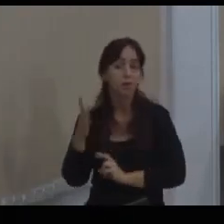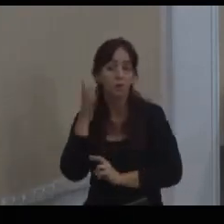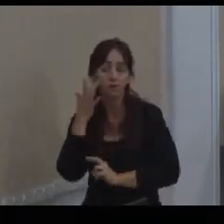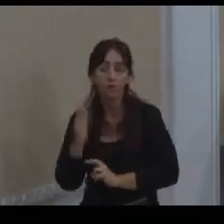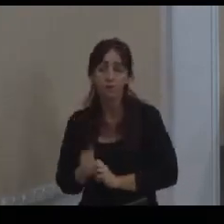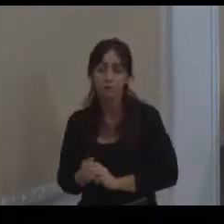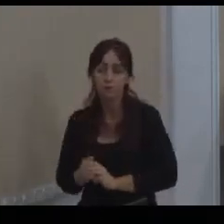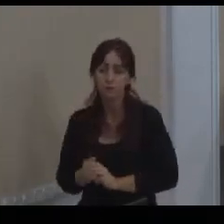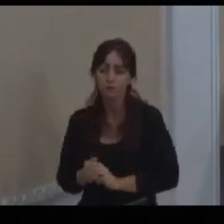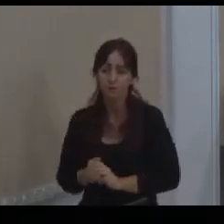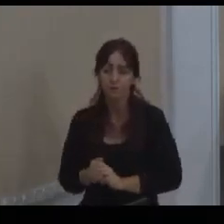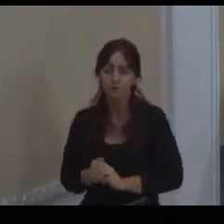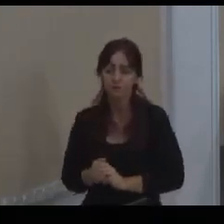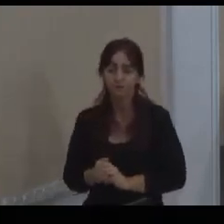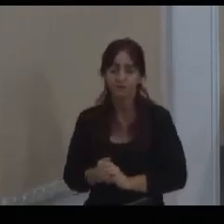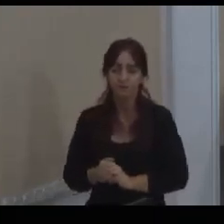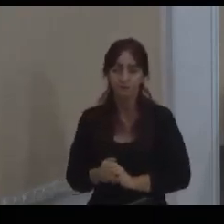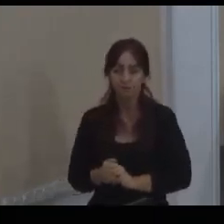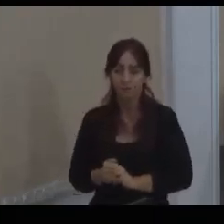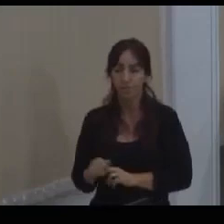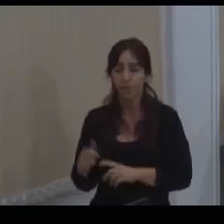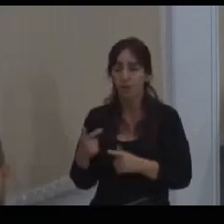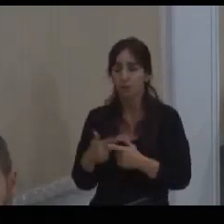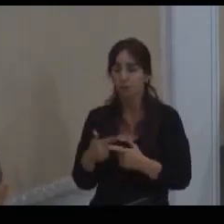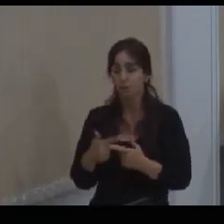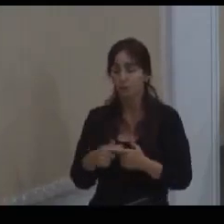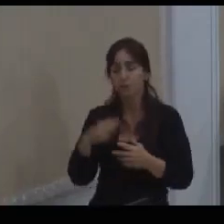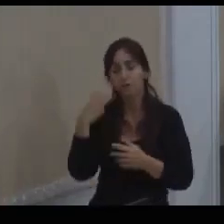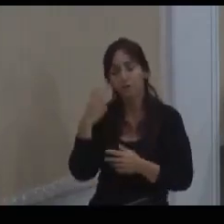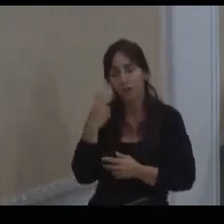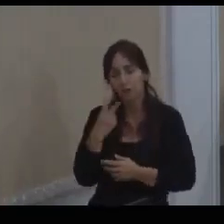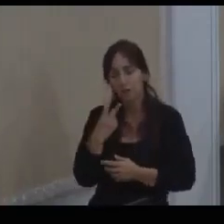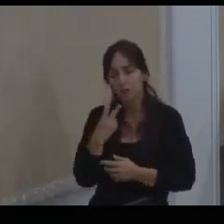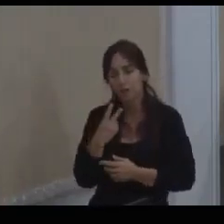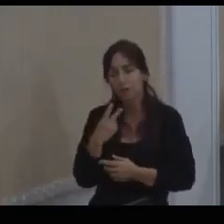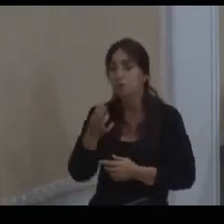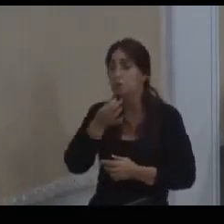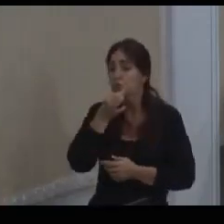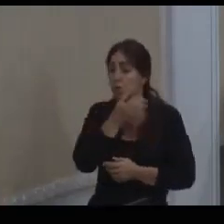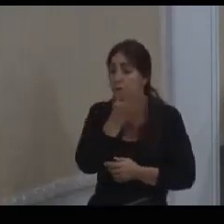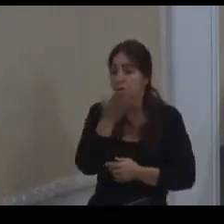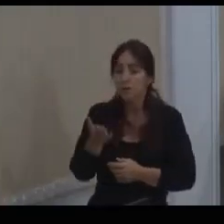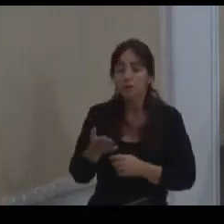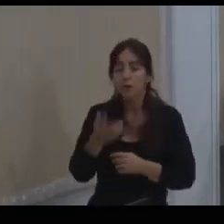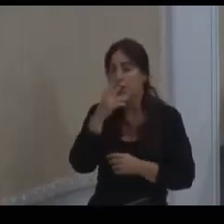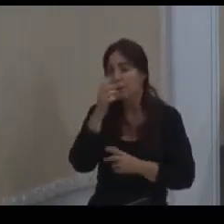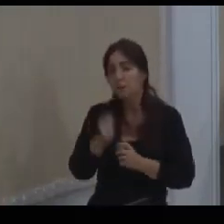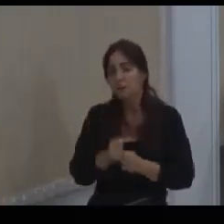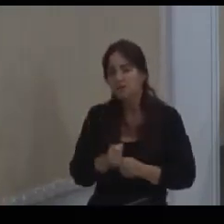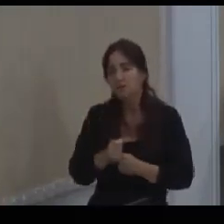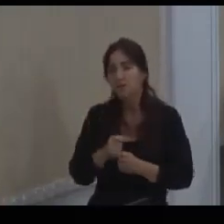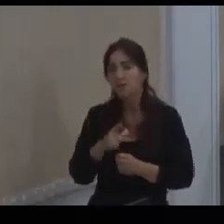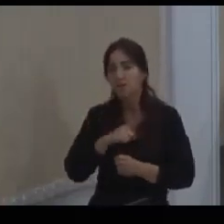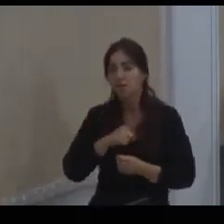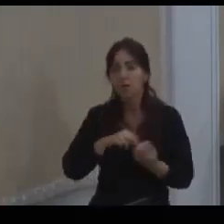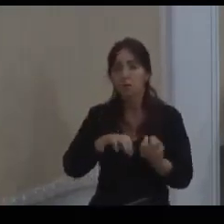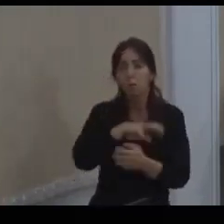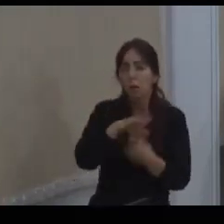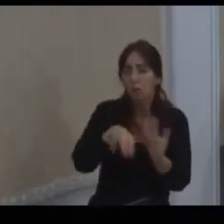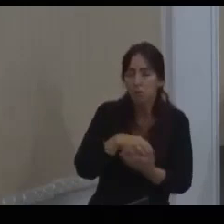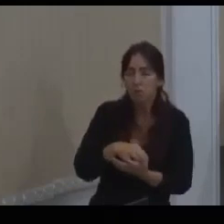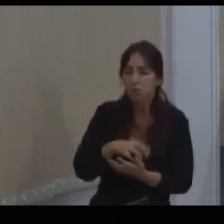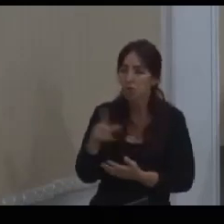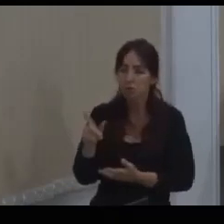entenda, vereador Brau. Porque do jeito que o senhor colocou, ficou parecendo assim que nós estamos com uma bagunça terrível. Não é assim.